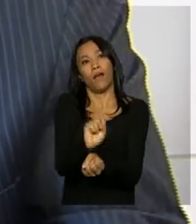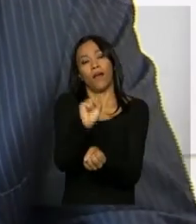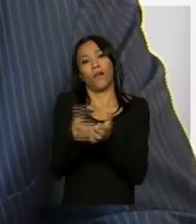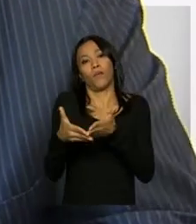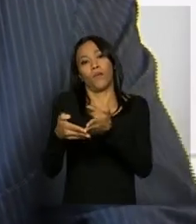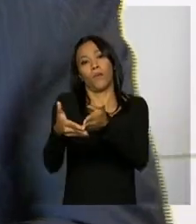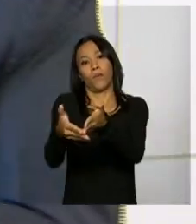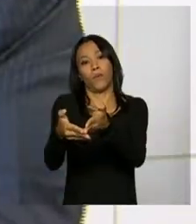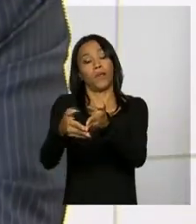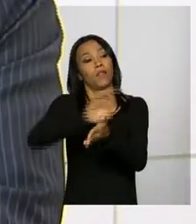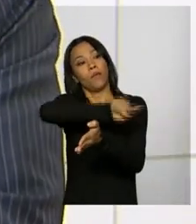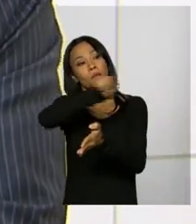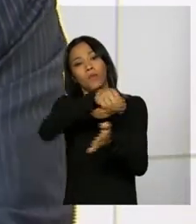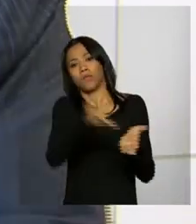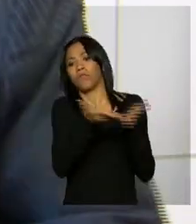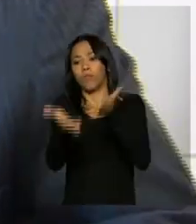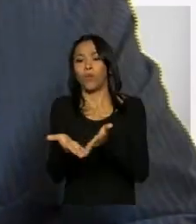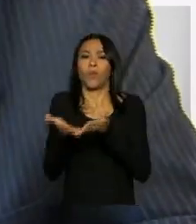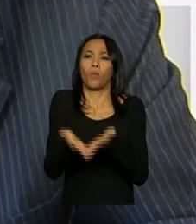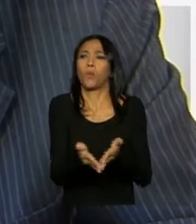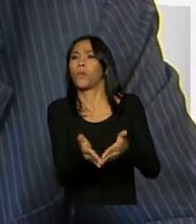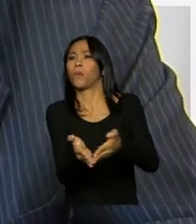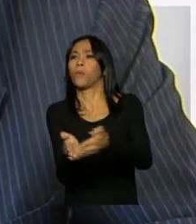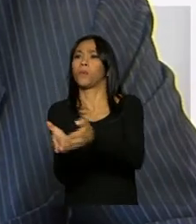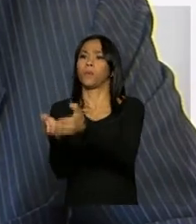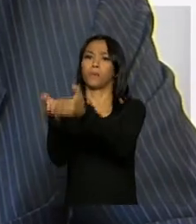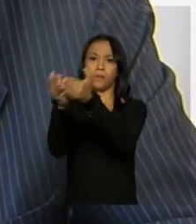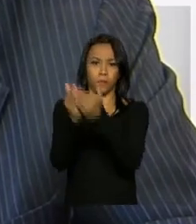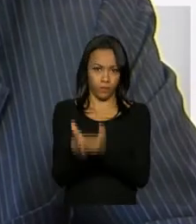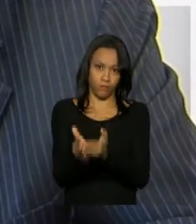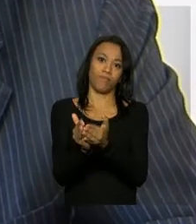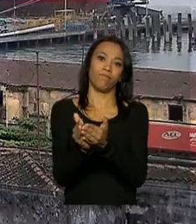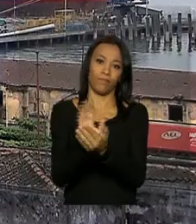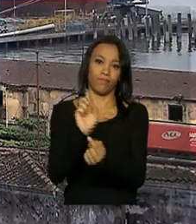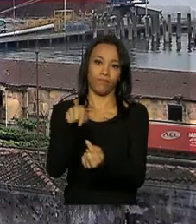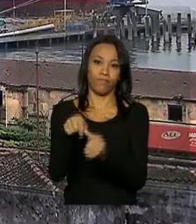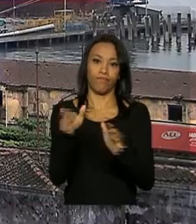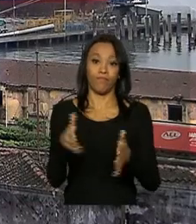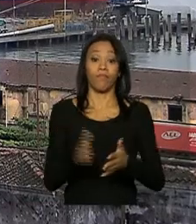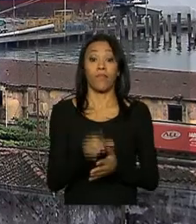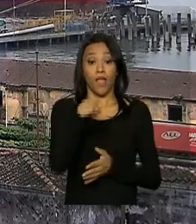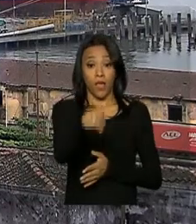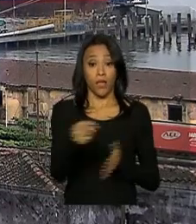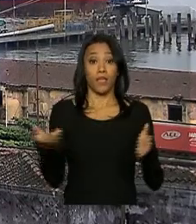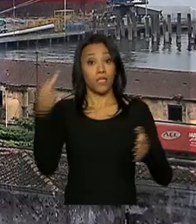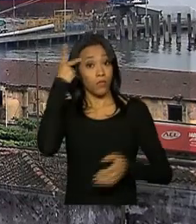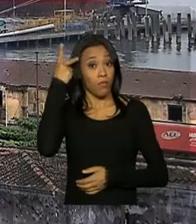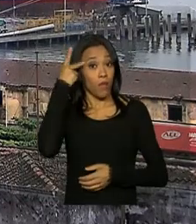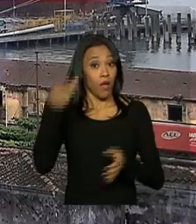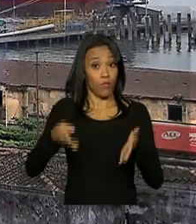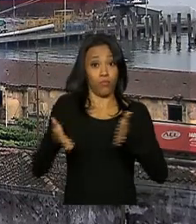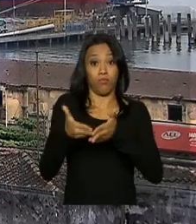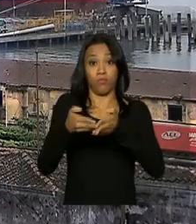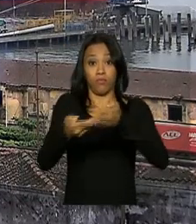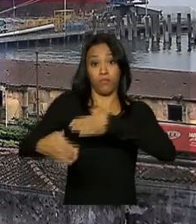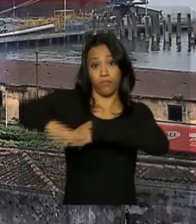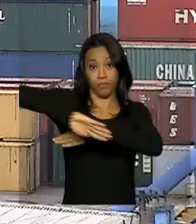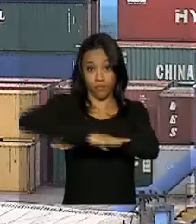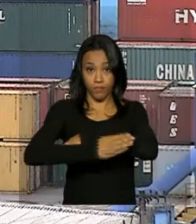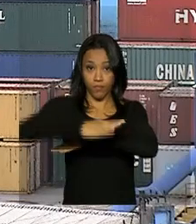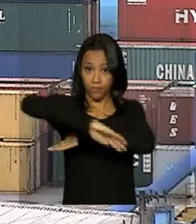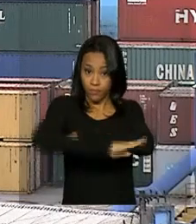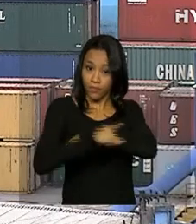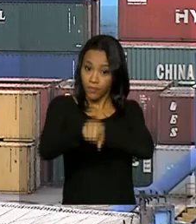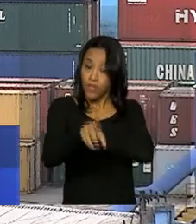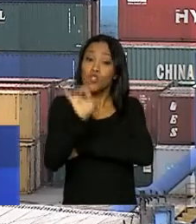para que os navios possam rapidamente se deslocar para o destino final. O Porto de Santos, em São Paulo, responde sozinho